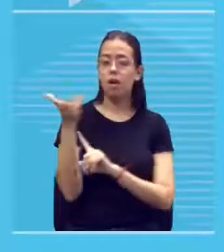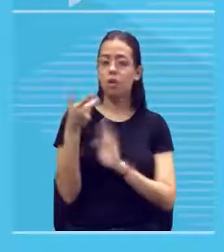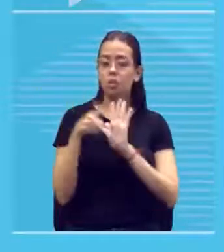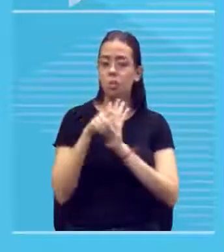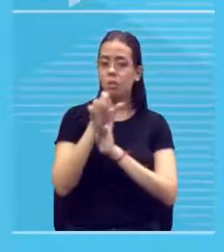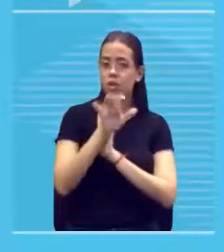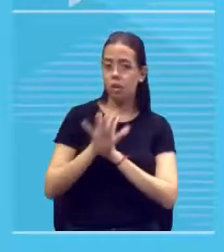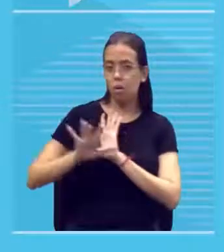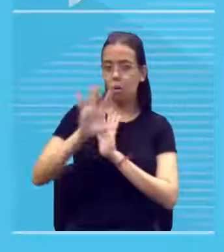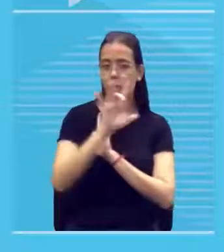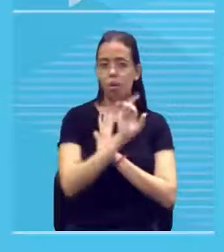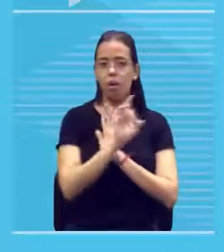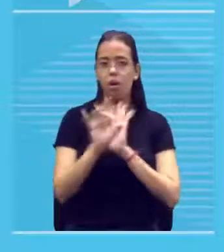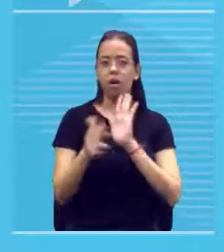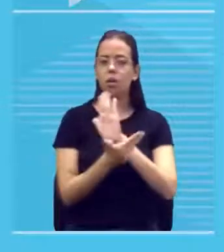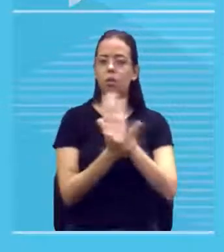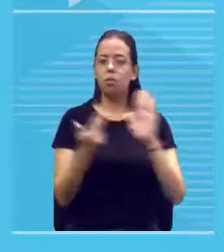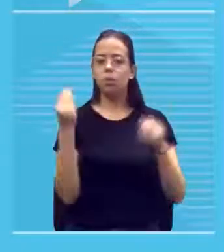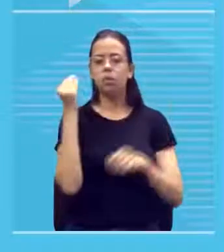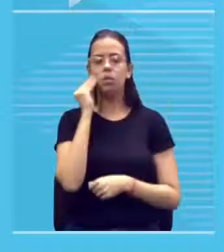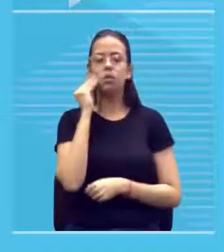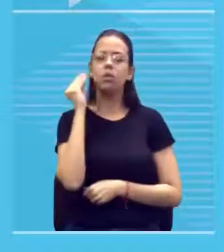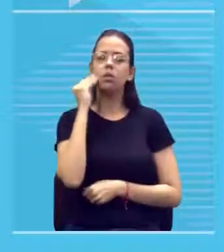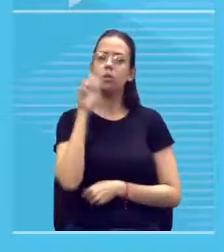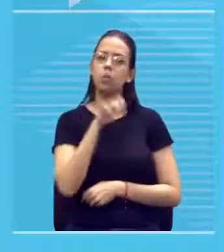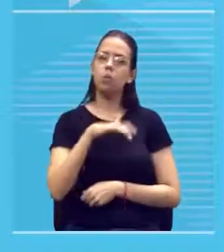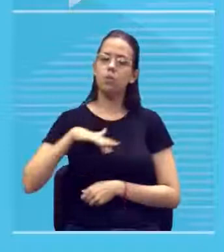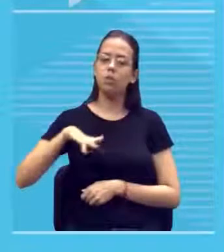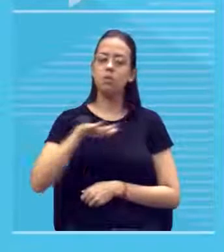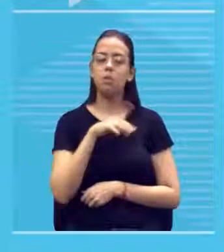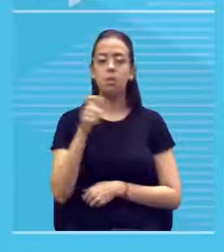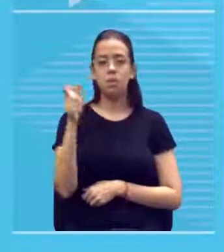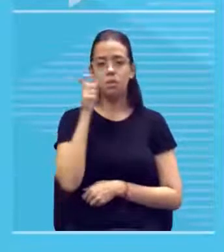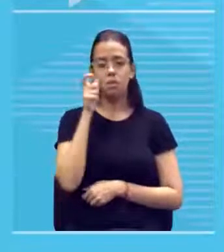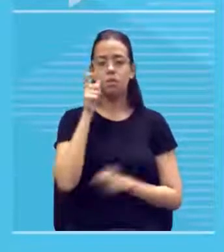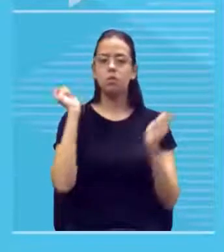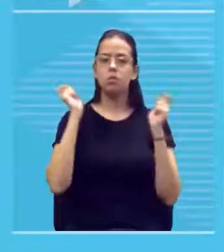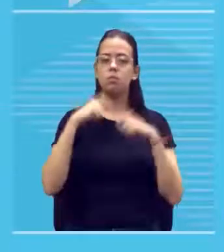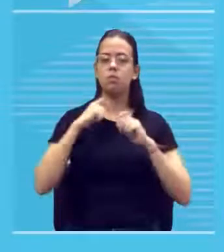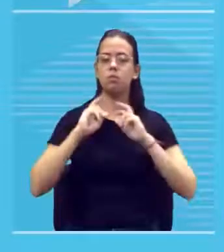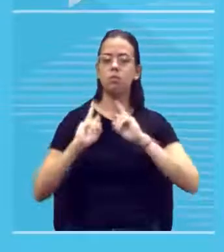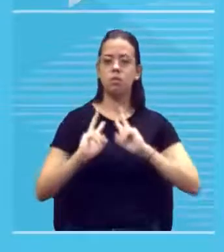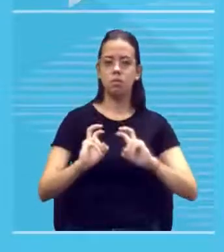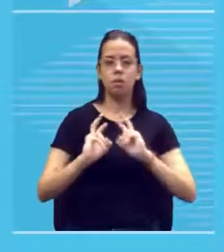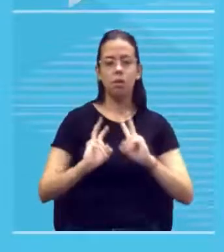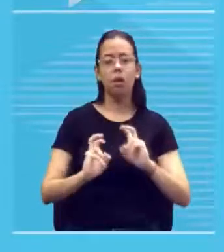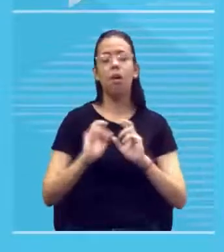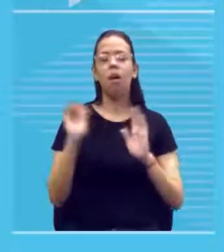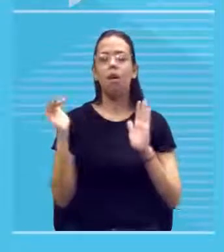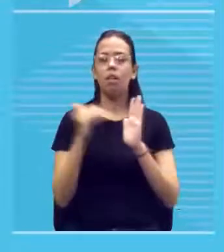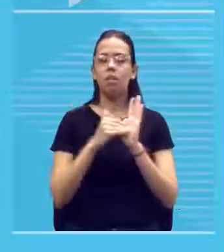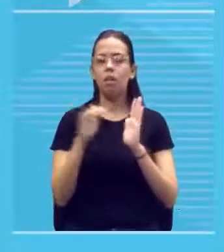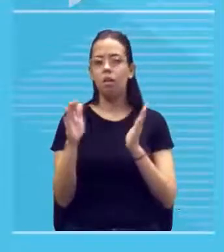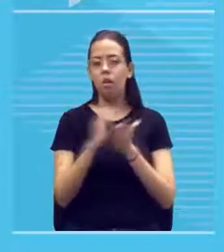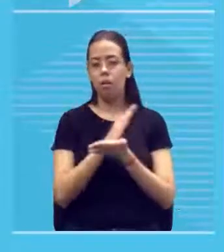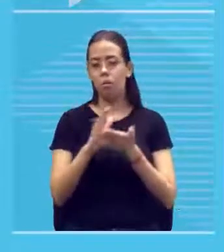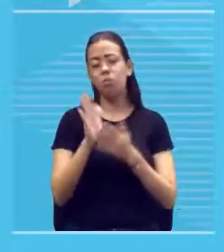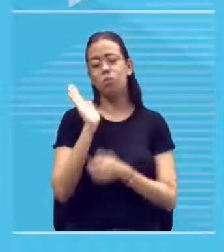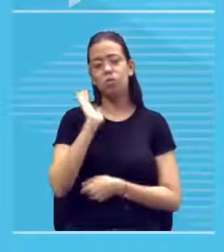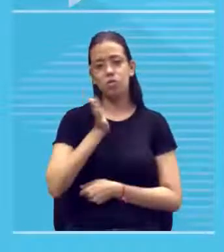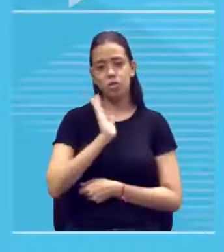um cenário interessante para explorar mesmo sendo que alguns deles já